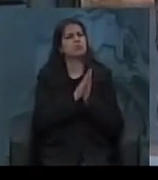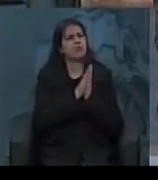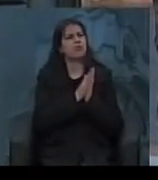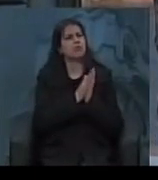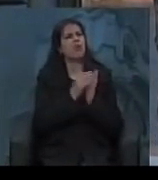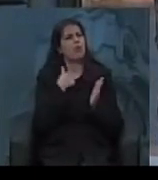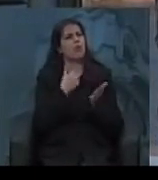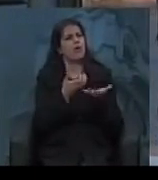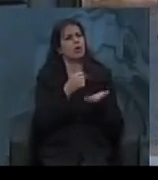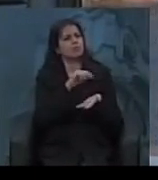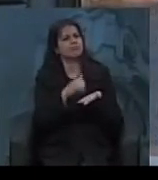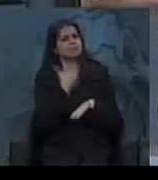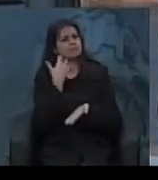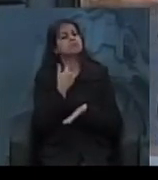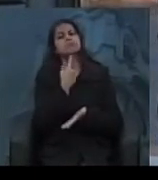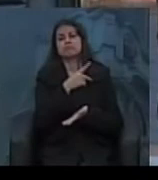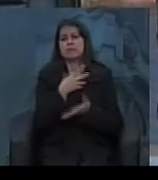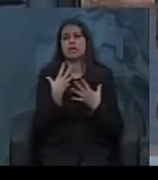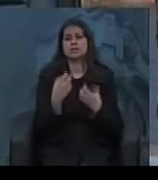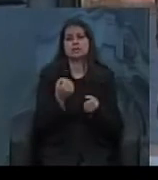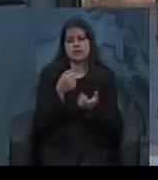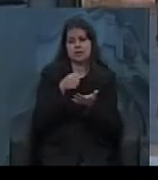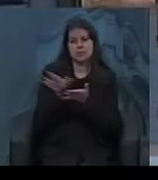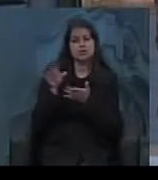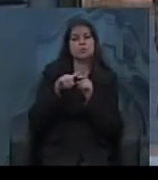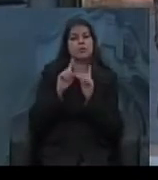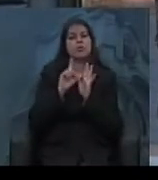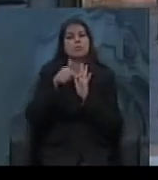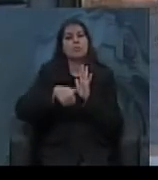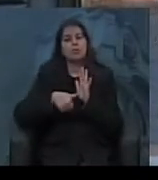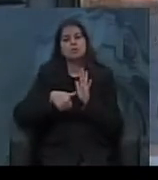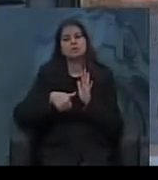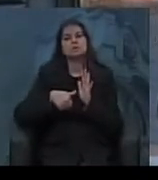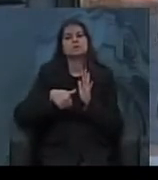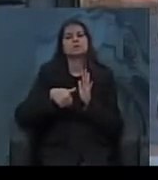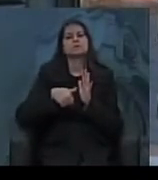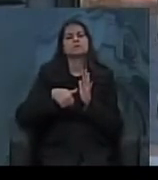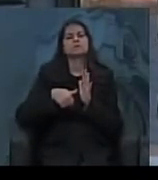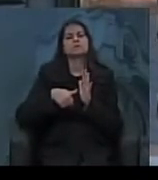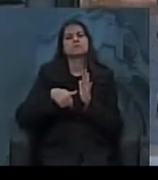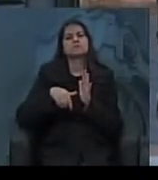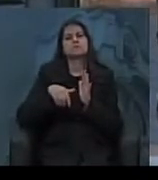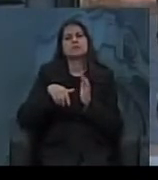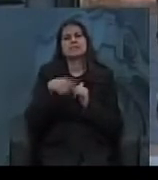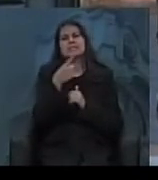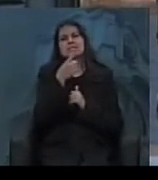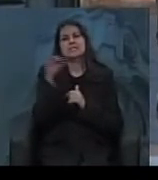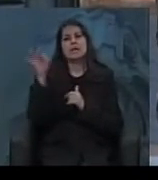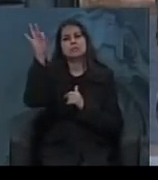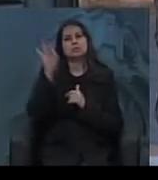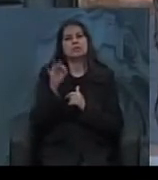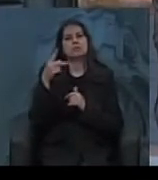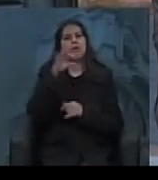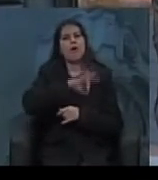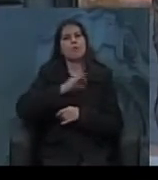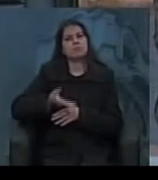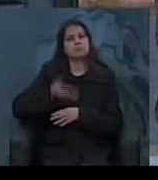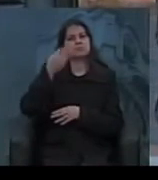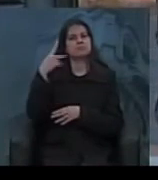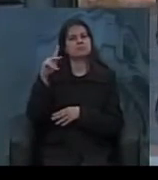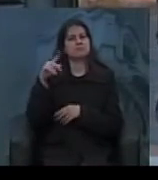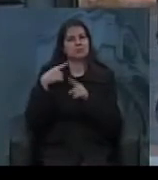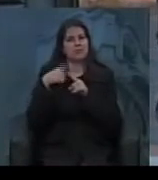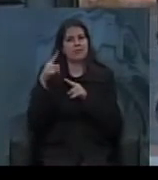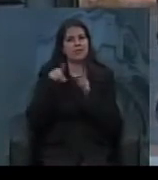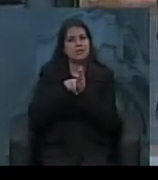então o Getúlio acaba demitindo o Jango mas dali um tempo dá o aumento de 100% que o Jango que o estudo